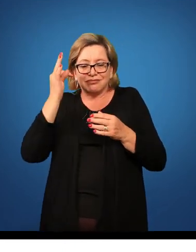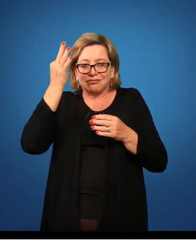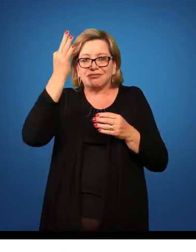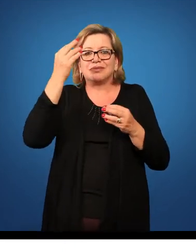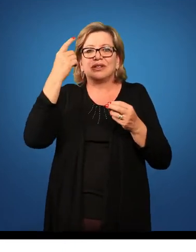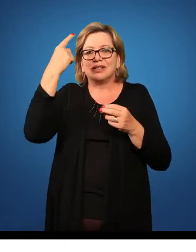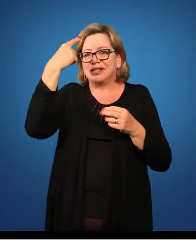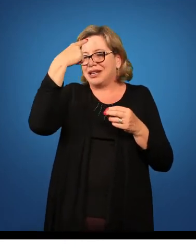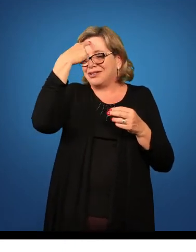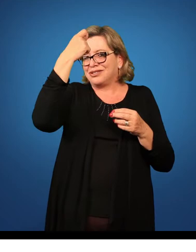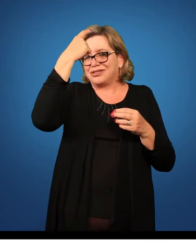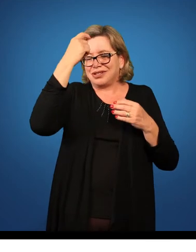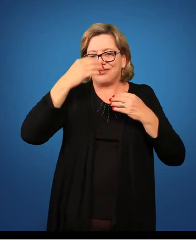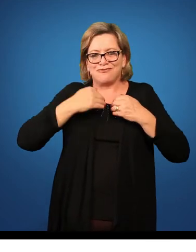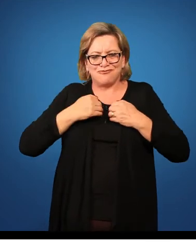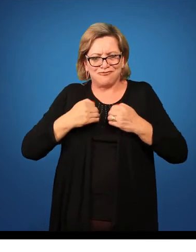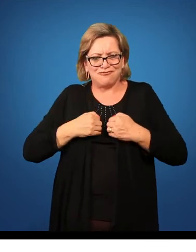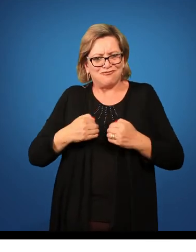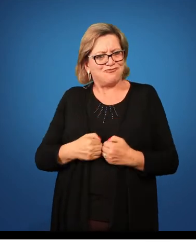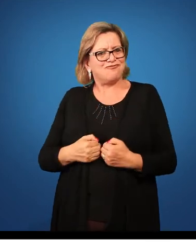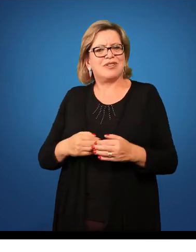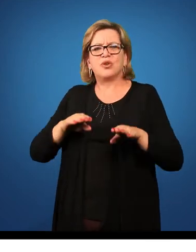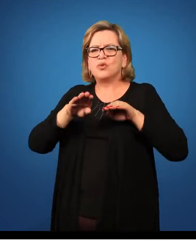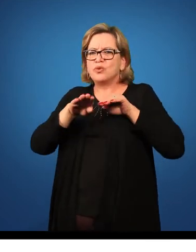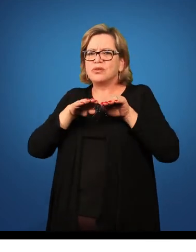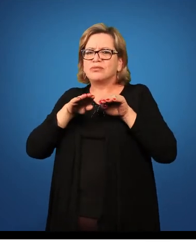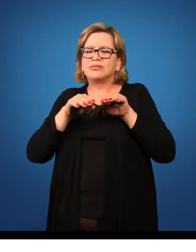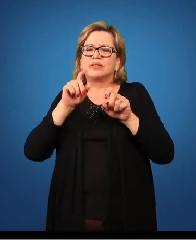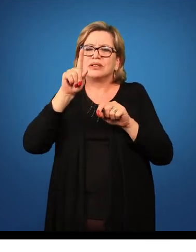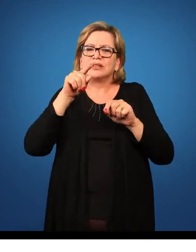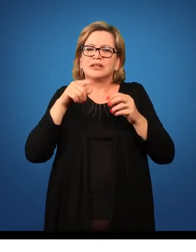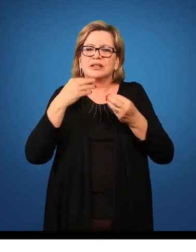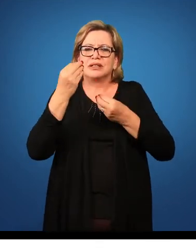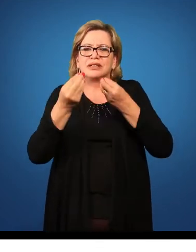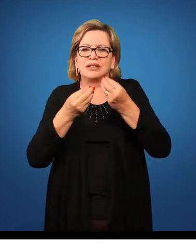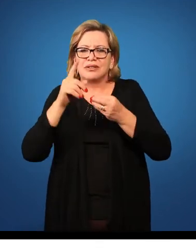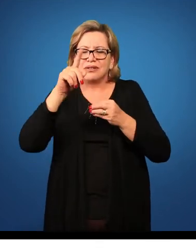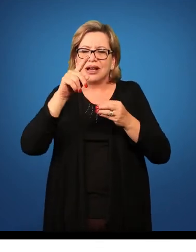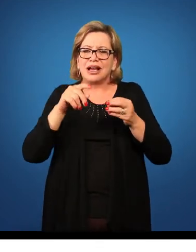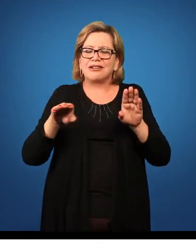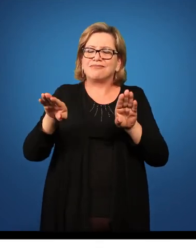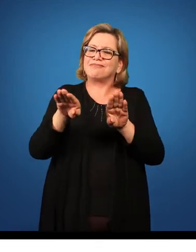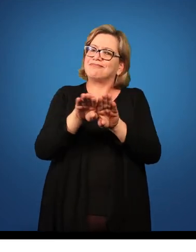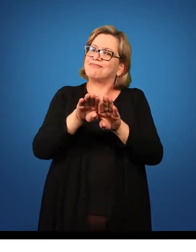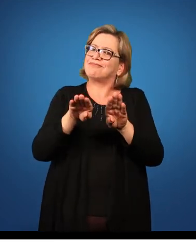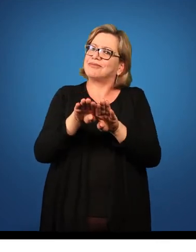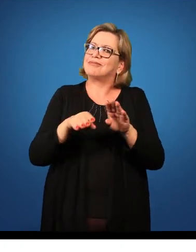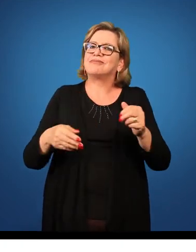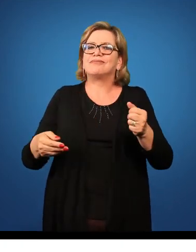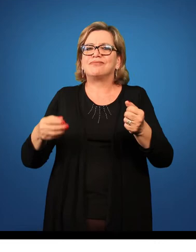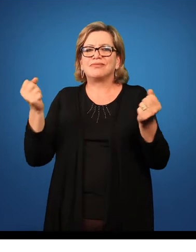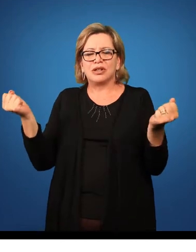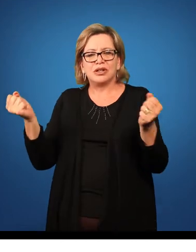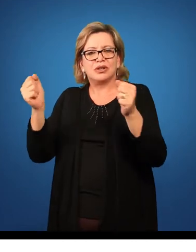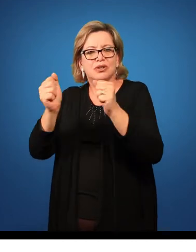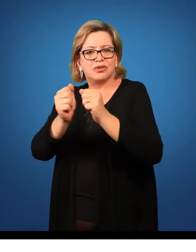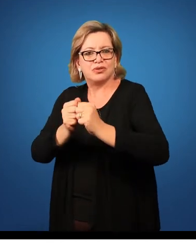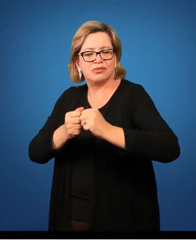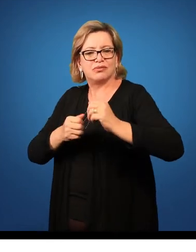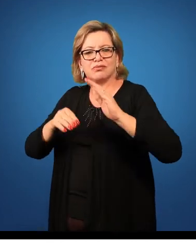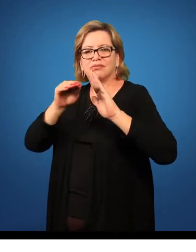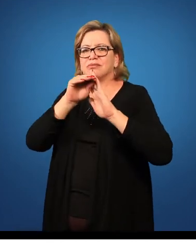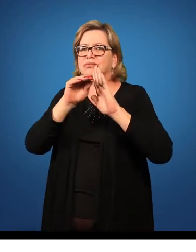corporais, desenvolvimento intelectual e emocional são elementos que também pertencem às